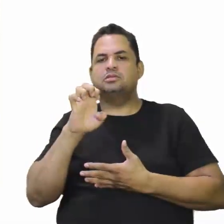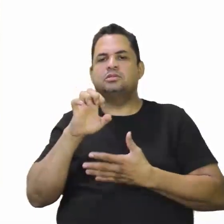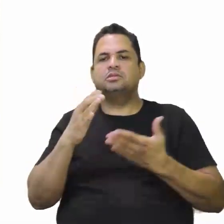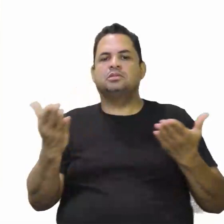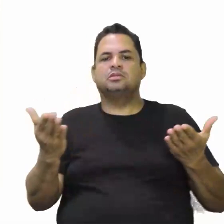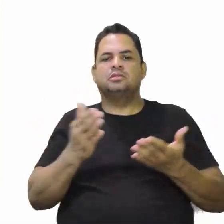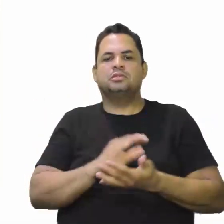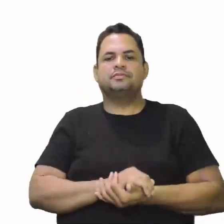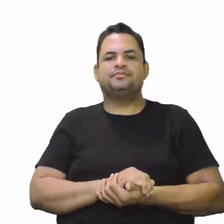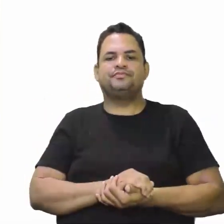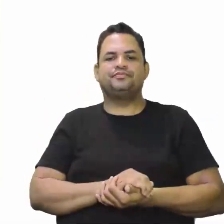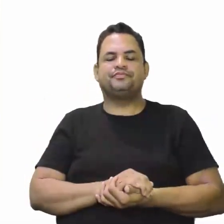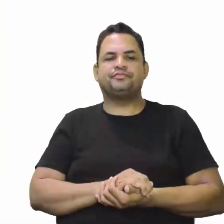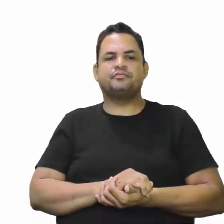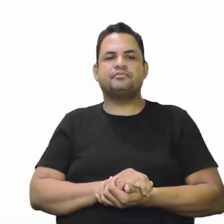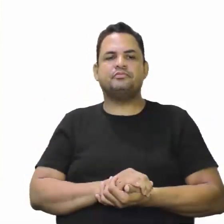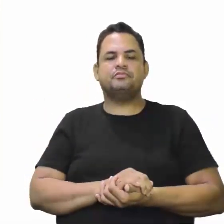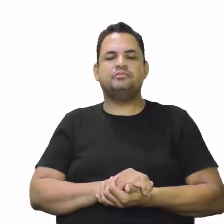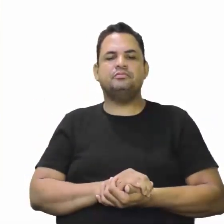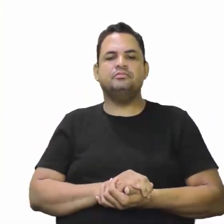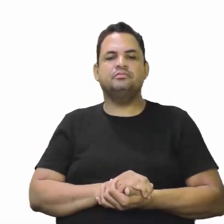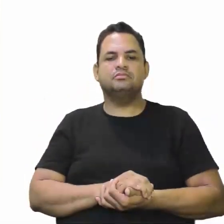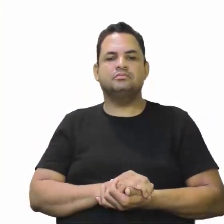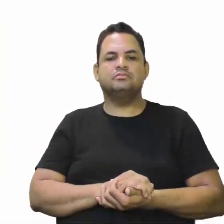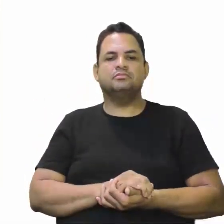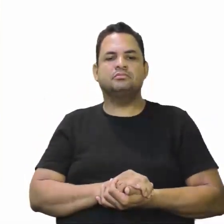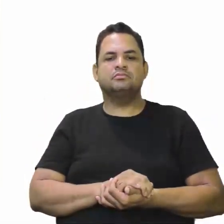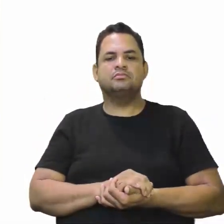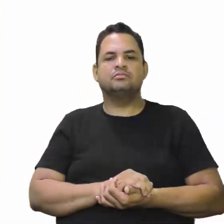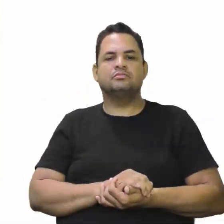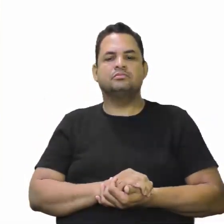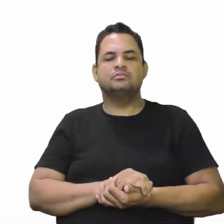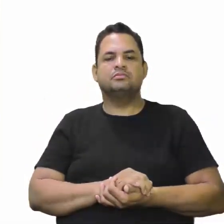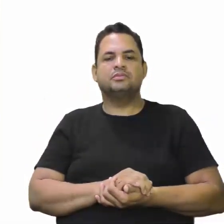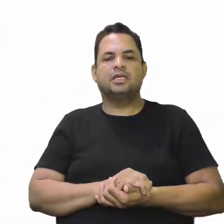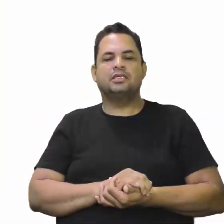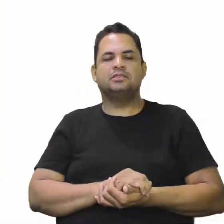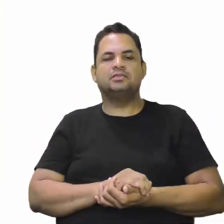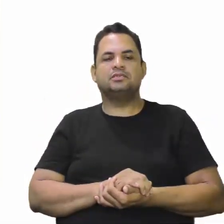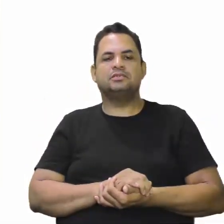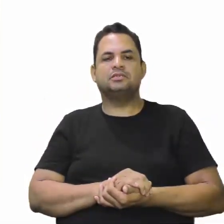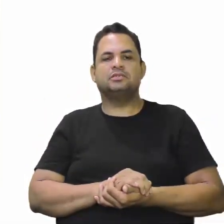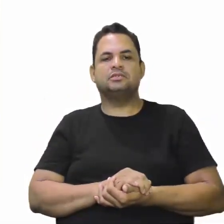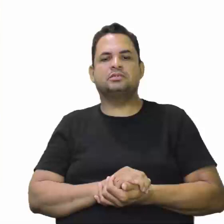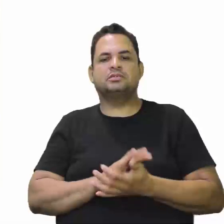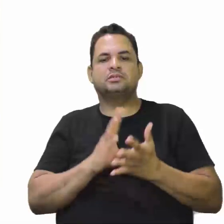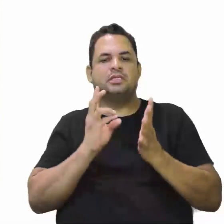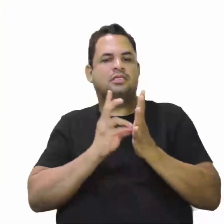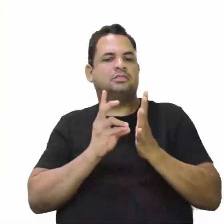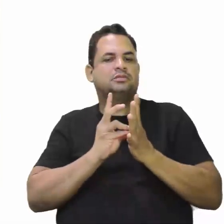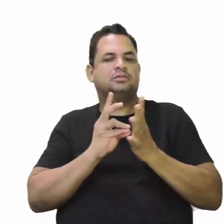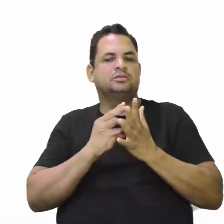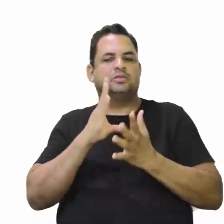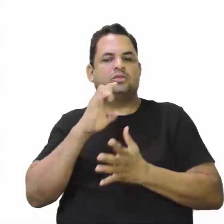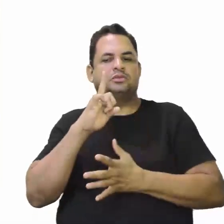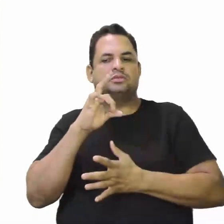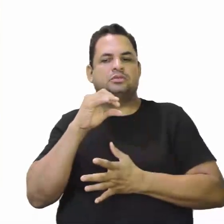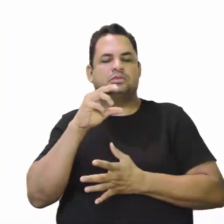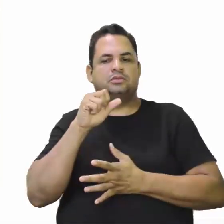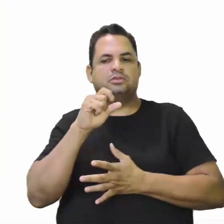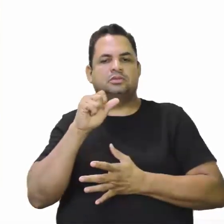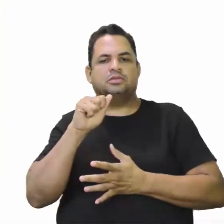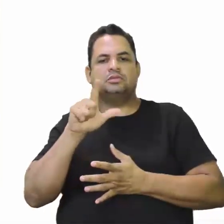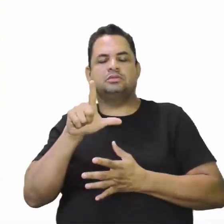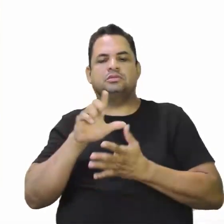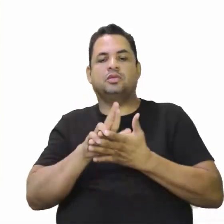Que era as Índias, desculpa. Ele achava que era as Índias ocidentais. A parte ocidental da Índia. E ele dá o nome